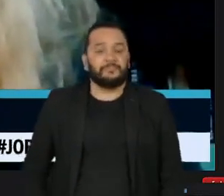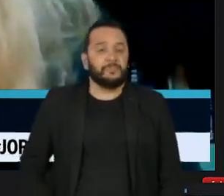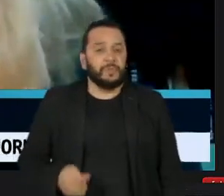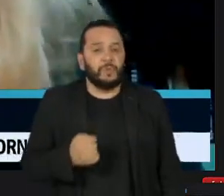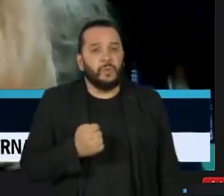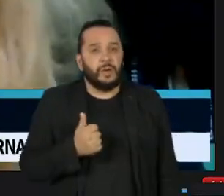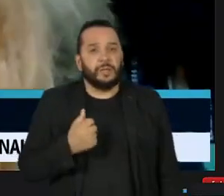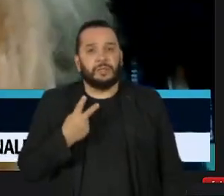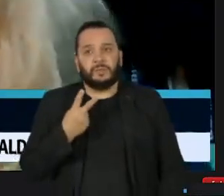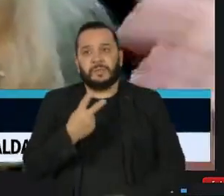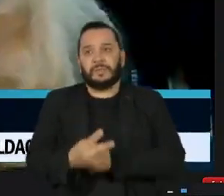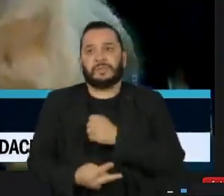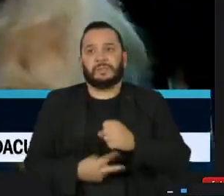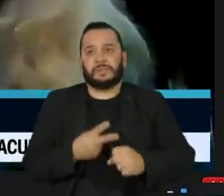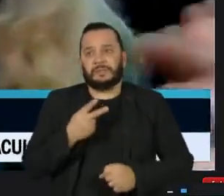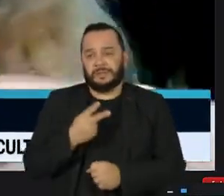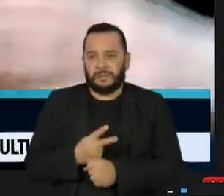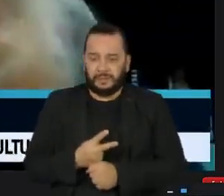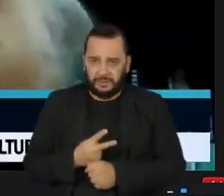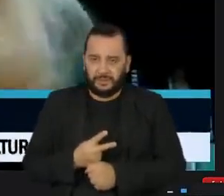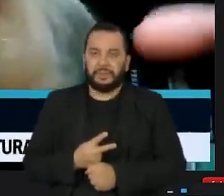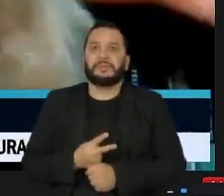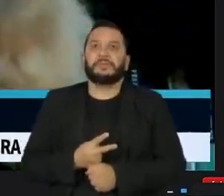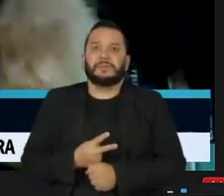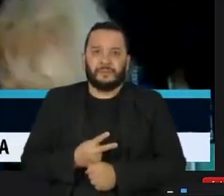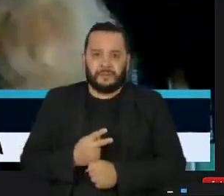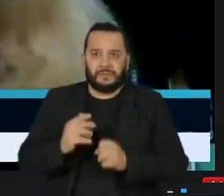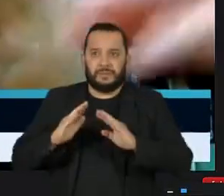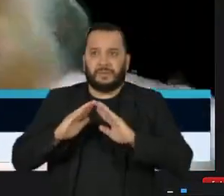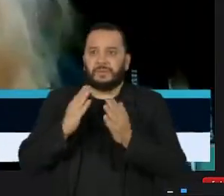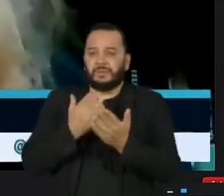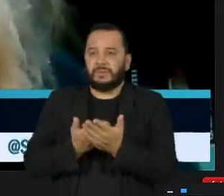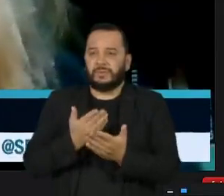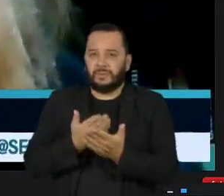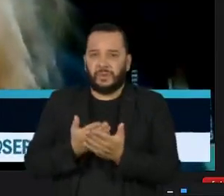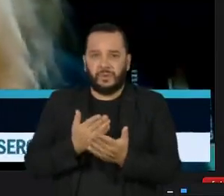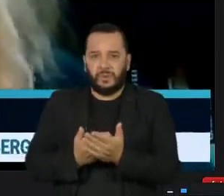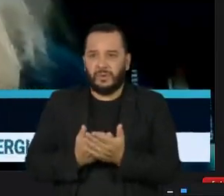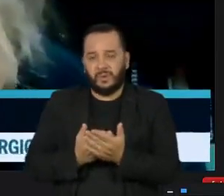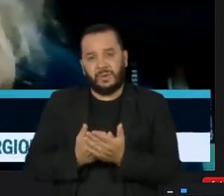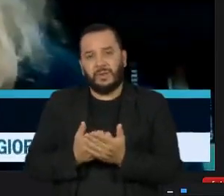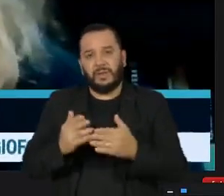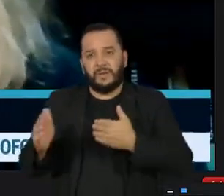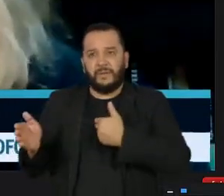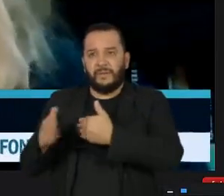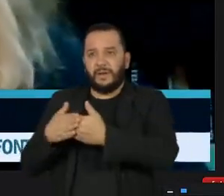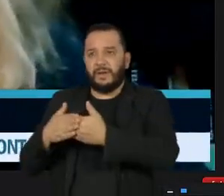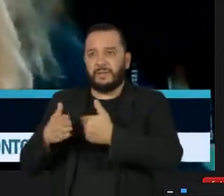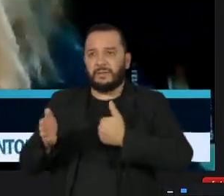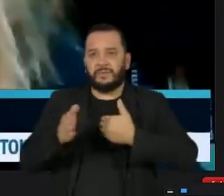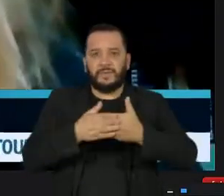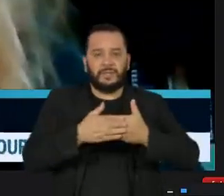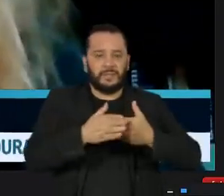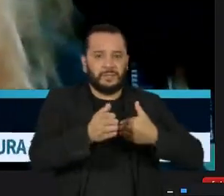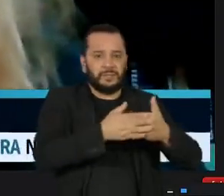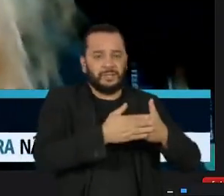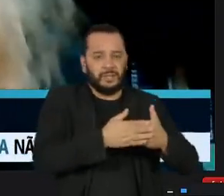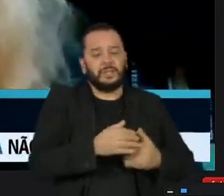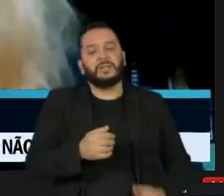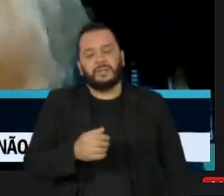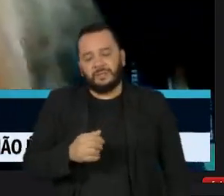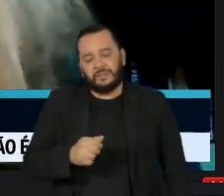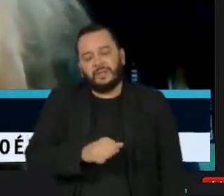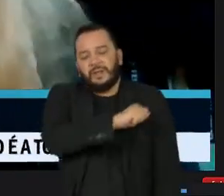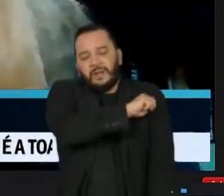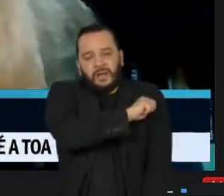inteiros, com as escolas total ou parcialmente fechadas, os alunos em sistema de rodízio,